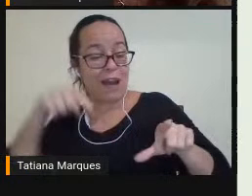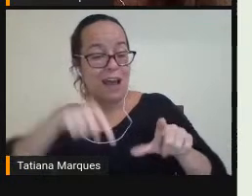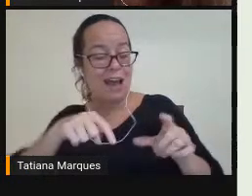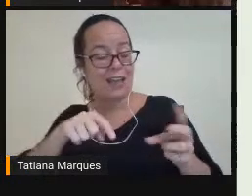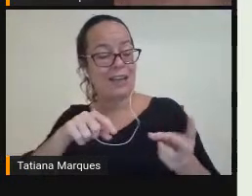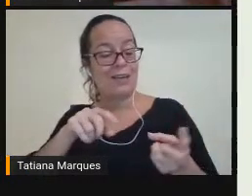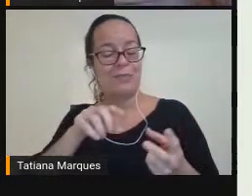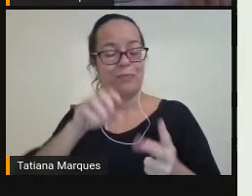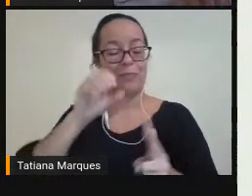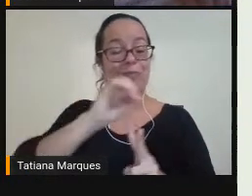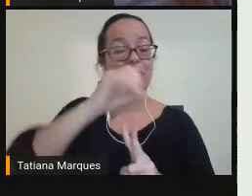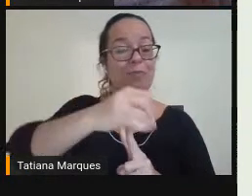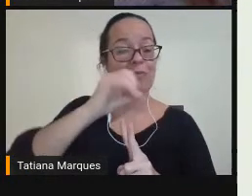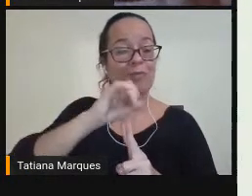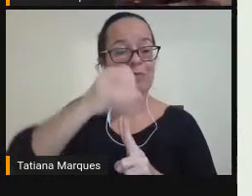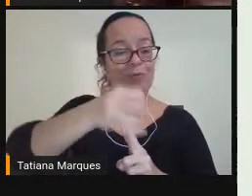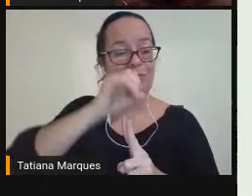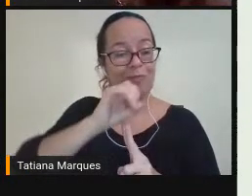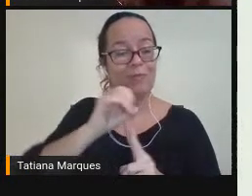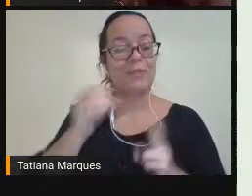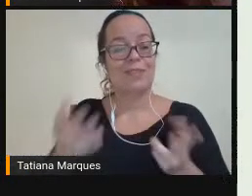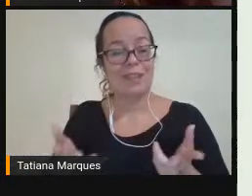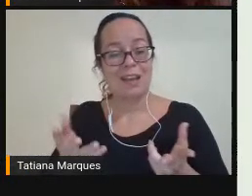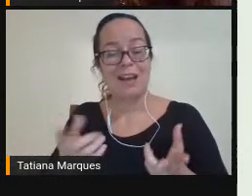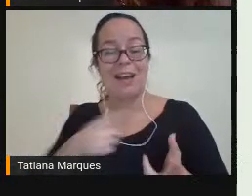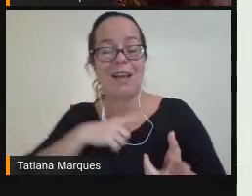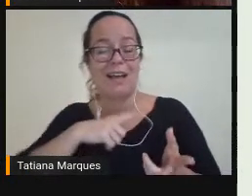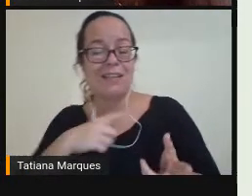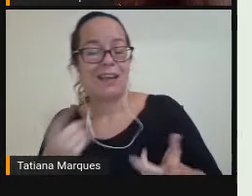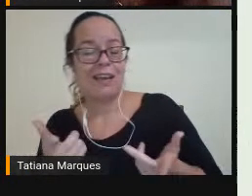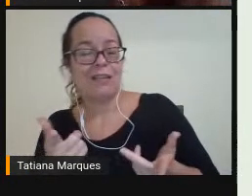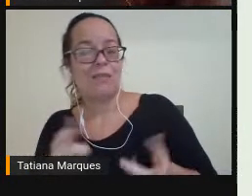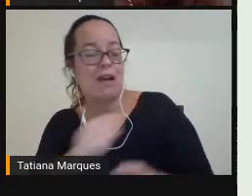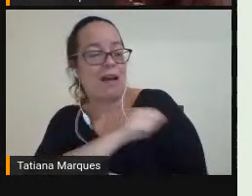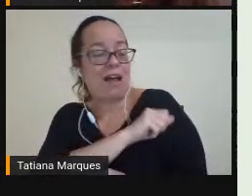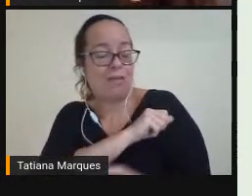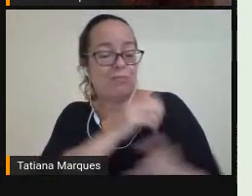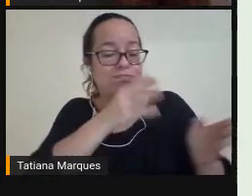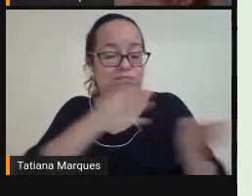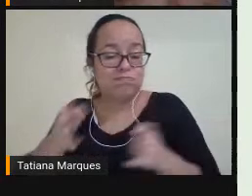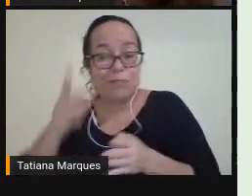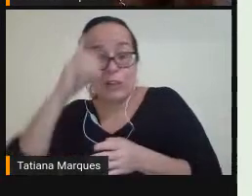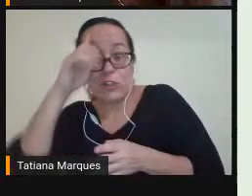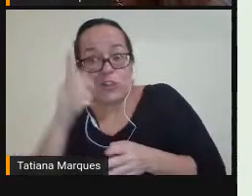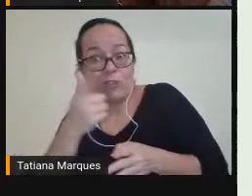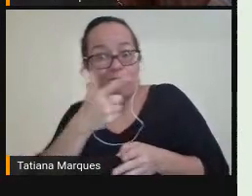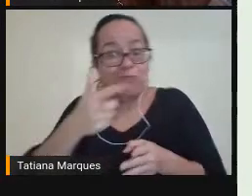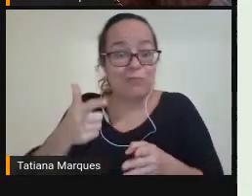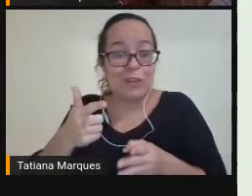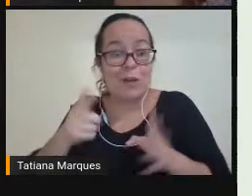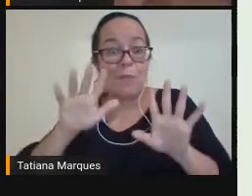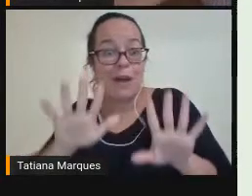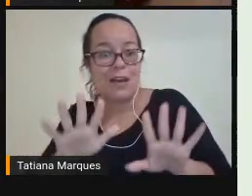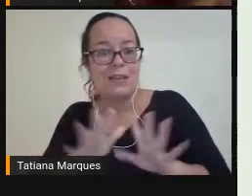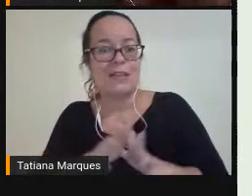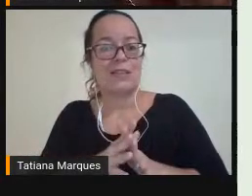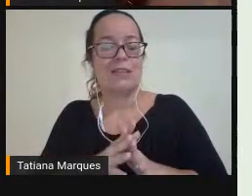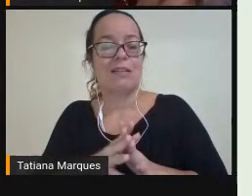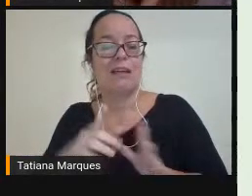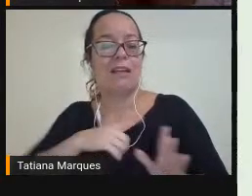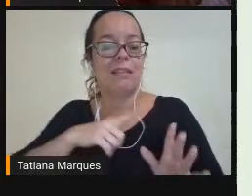plataforma Lá no período Do revezamento Então a gente pode Colocar lá O link do Odewall Por exemplo Pra